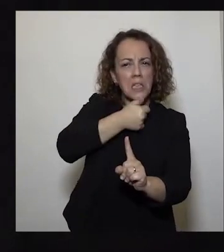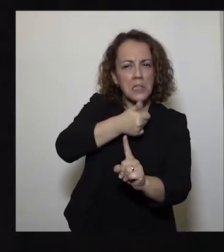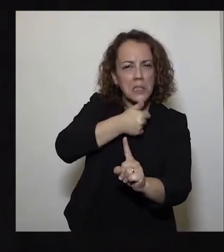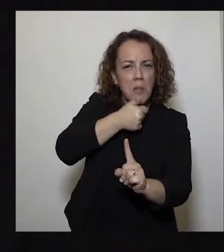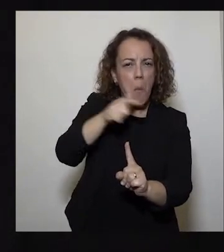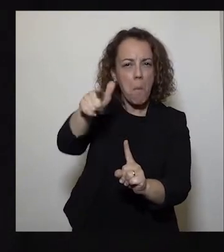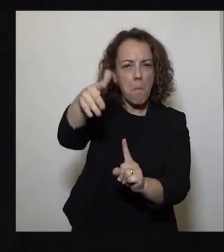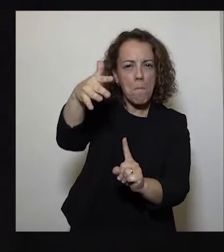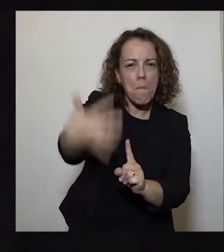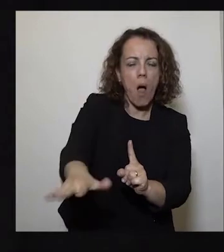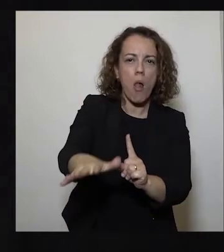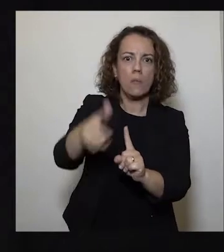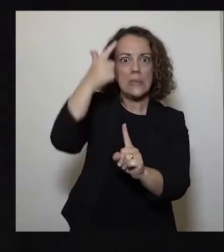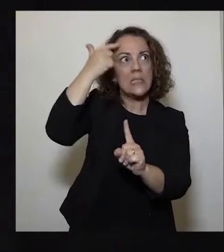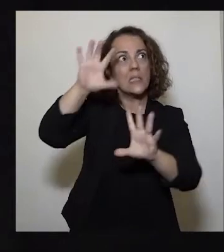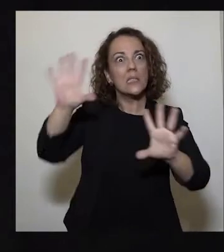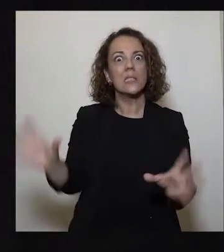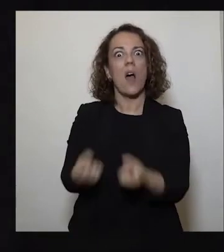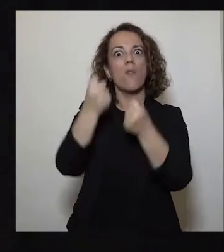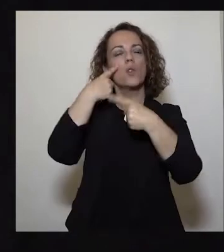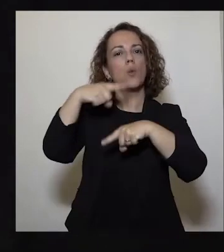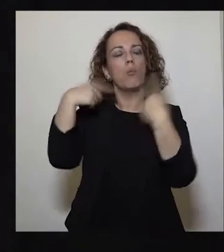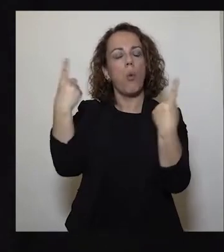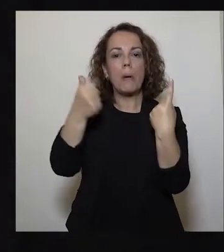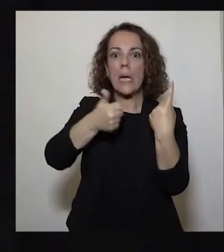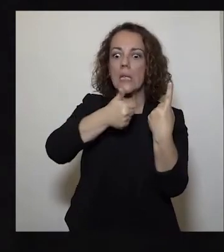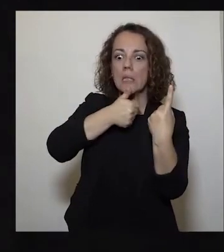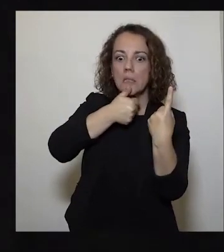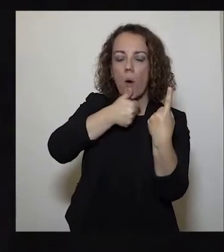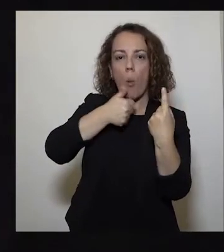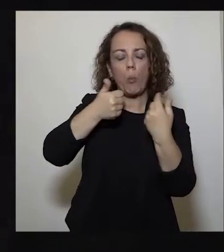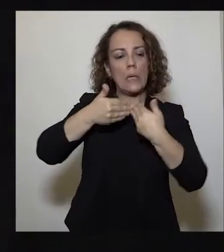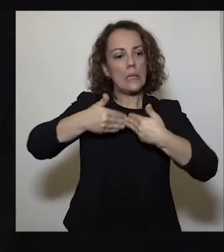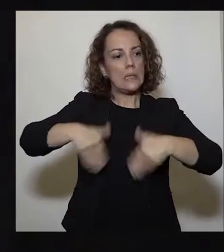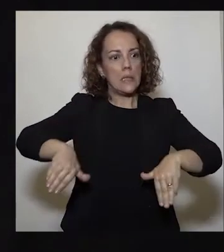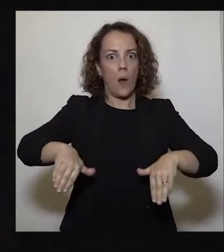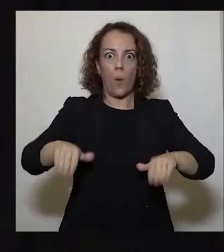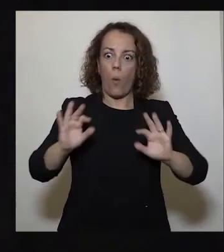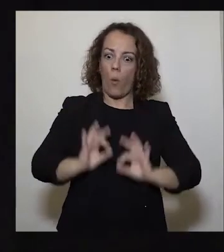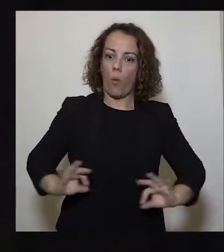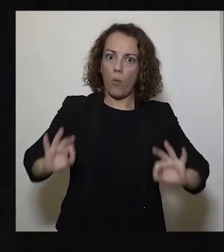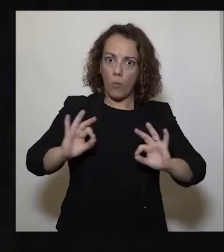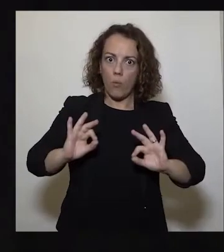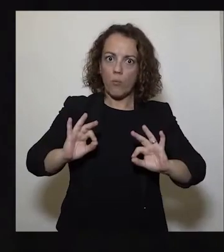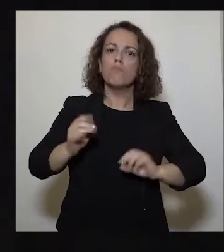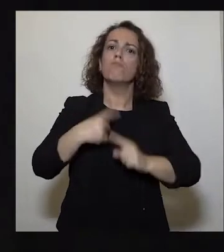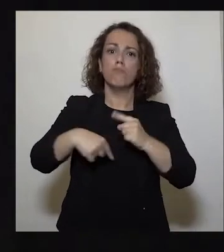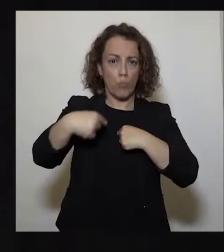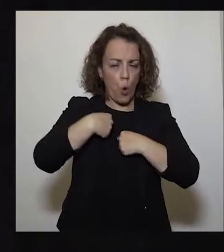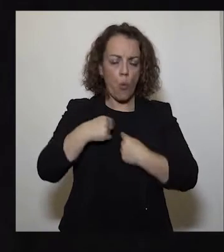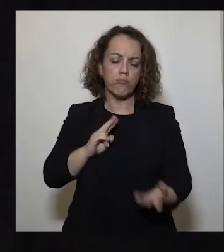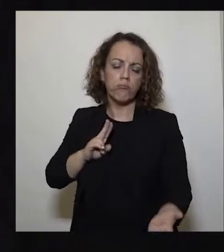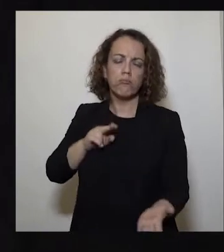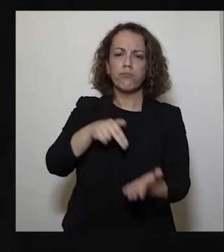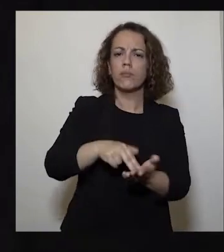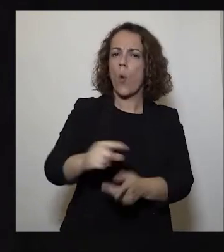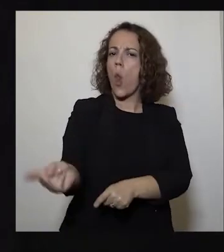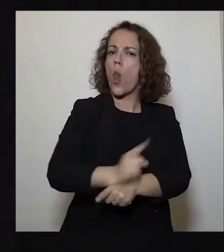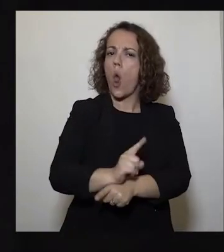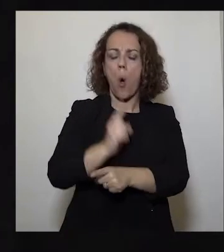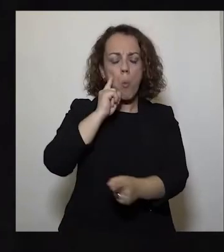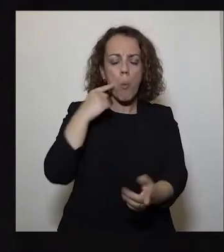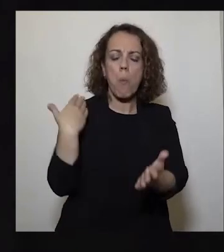salvação pública, tomadas de boa fé e com isenção, serei o primeiro a testemunhar,